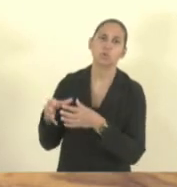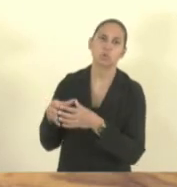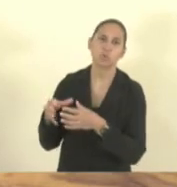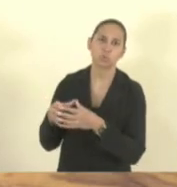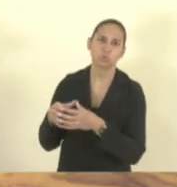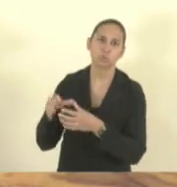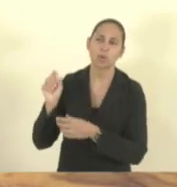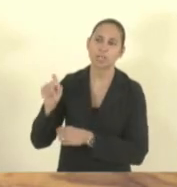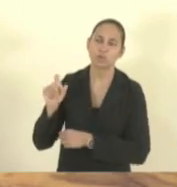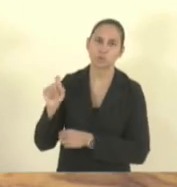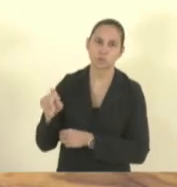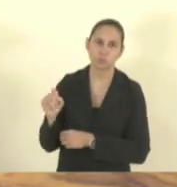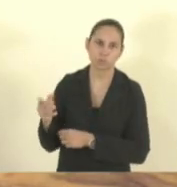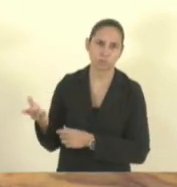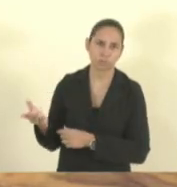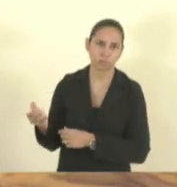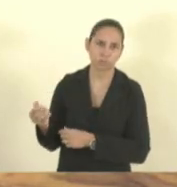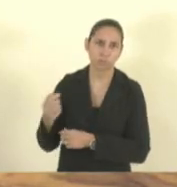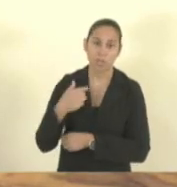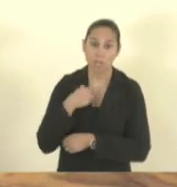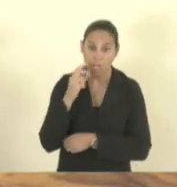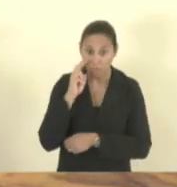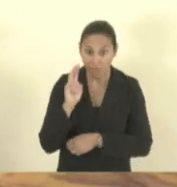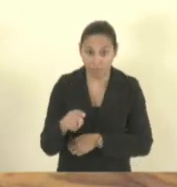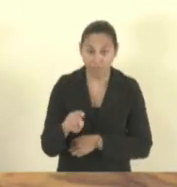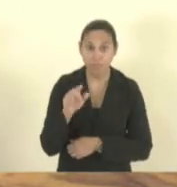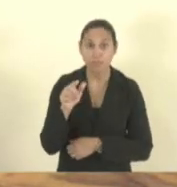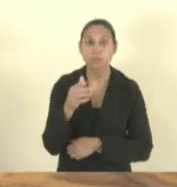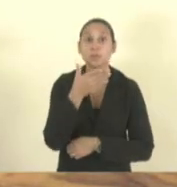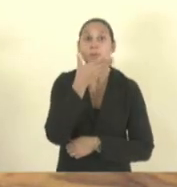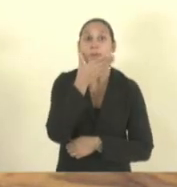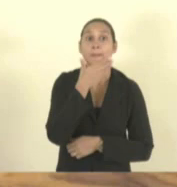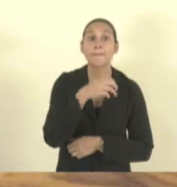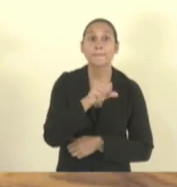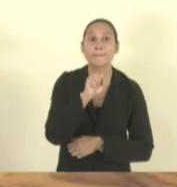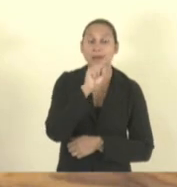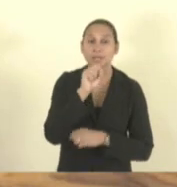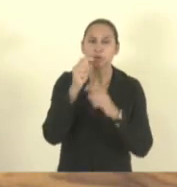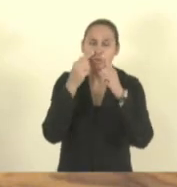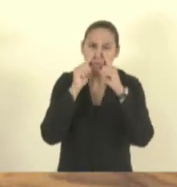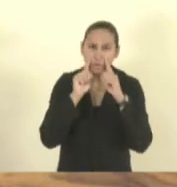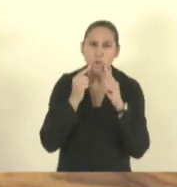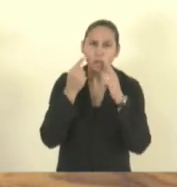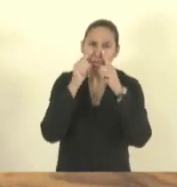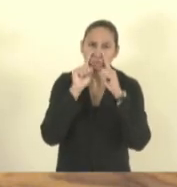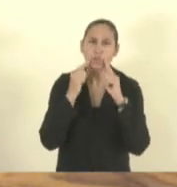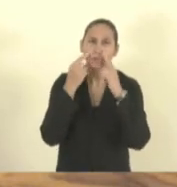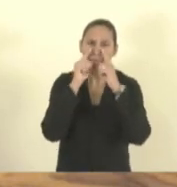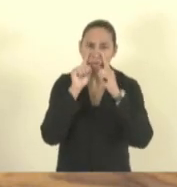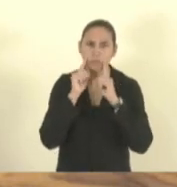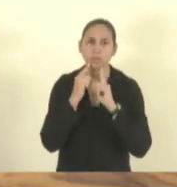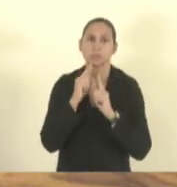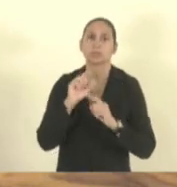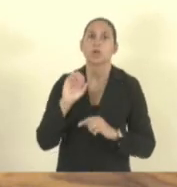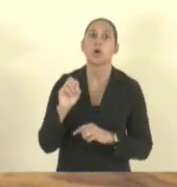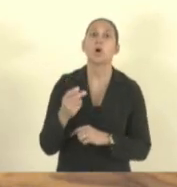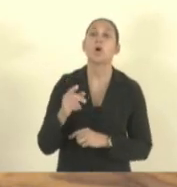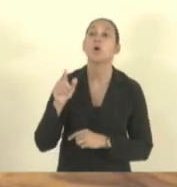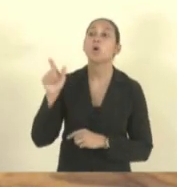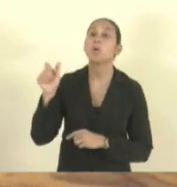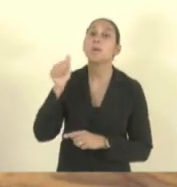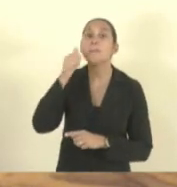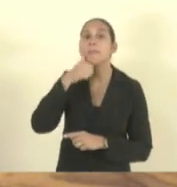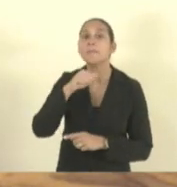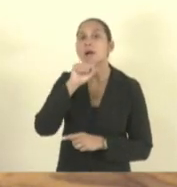O que eu vou fazer quando eu vejo um pai igual o Rogério chorando, igual uma criança aqui? Ou a Priscila